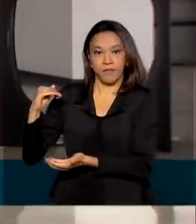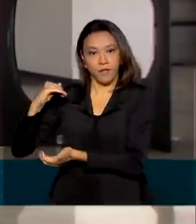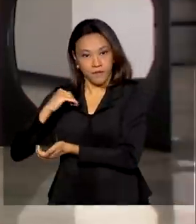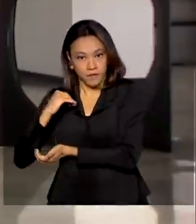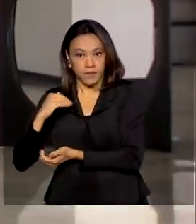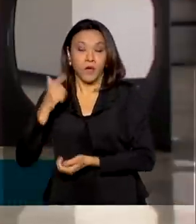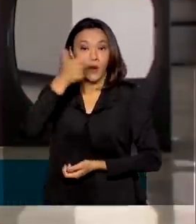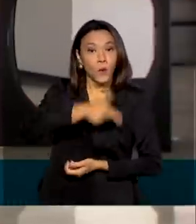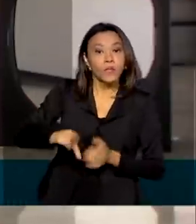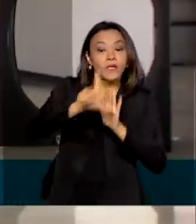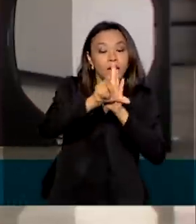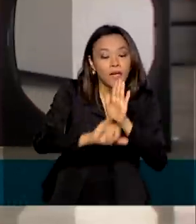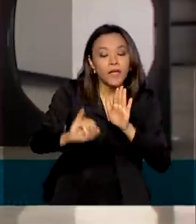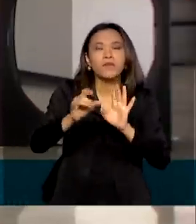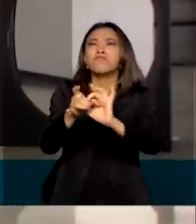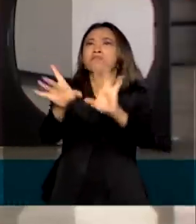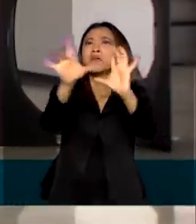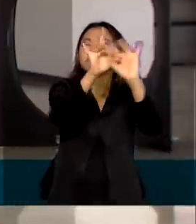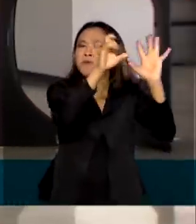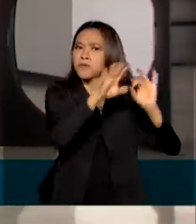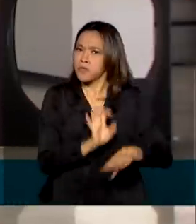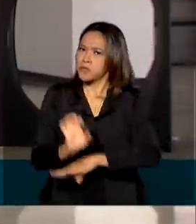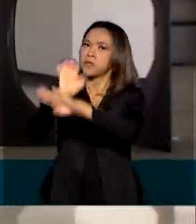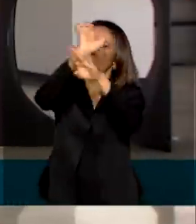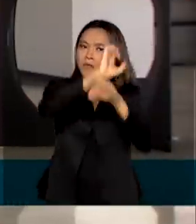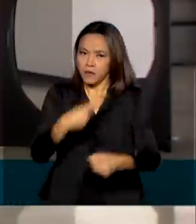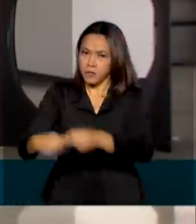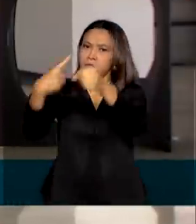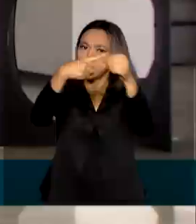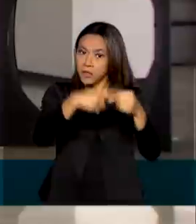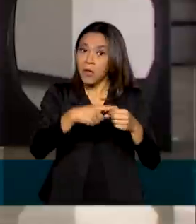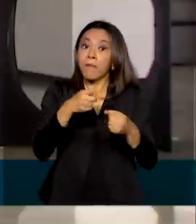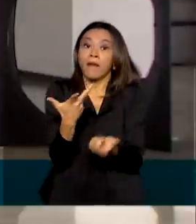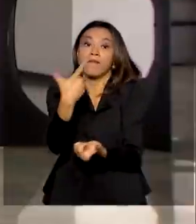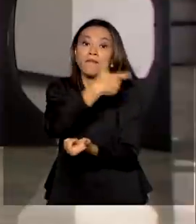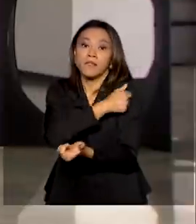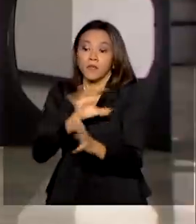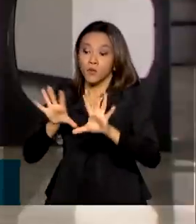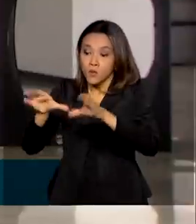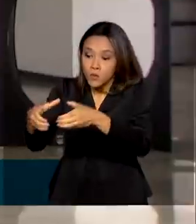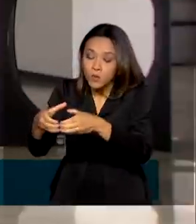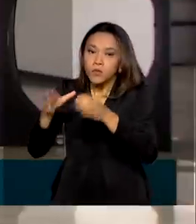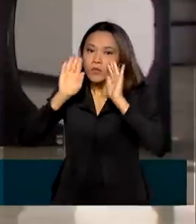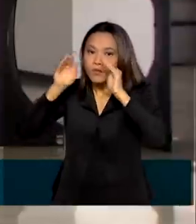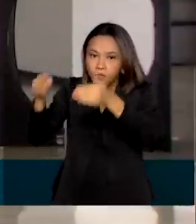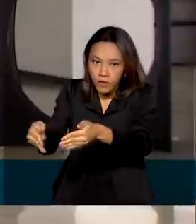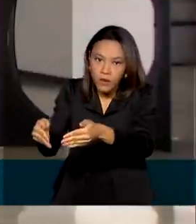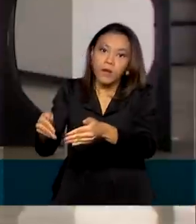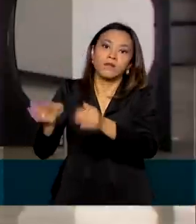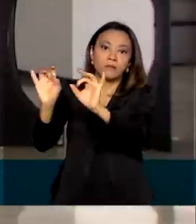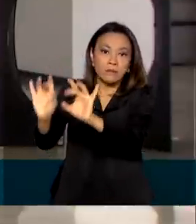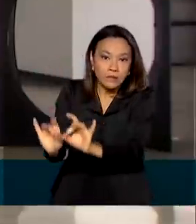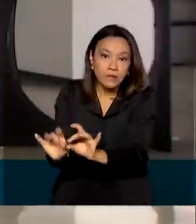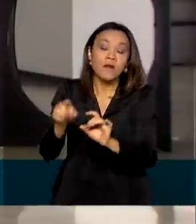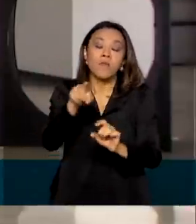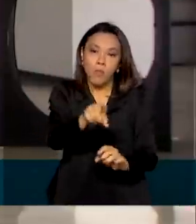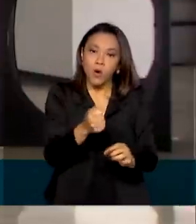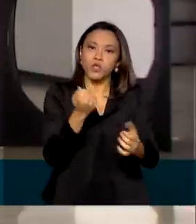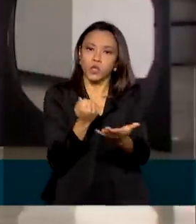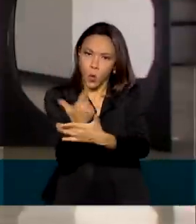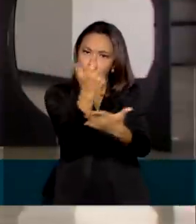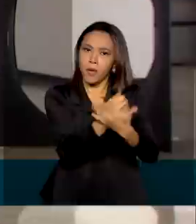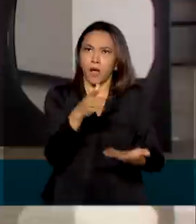estados e municípios a comprarem imunizantes para vacinar o grupo prioritário. As empresas privadas também vão poder comprar vacinas, mas